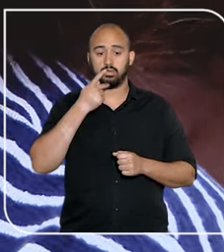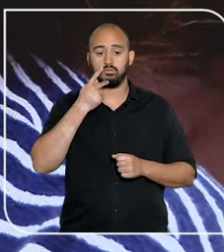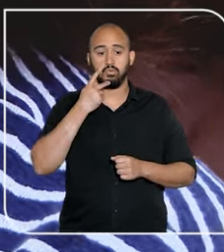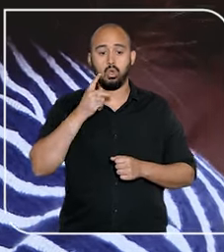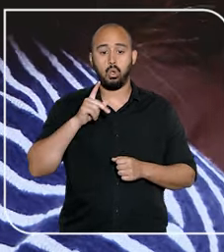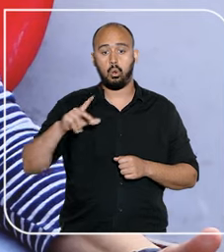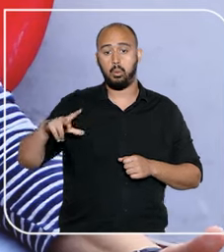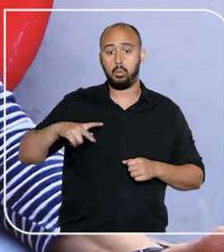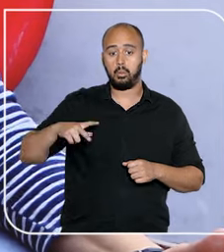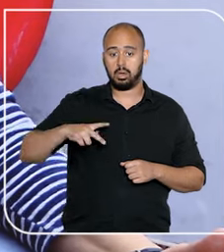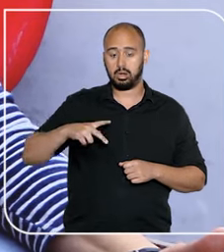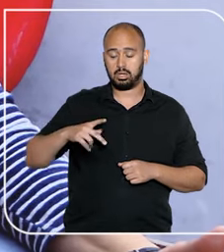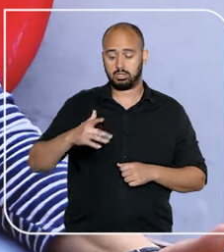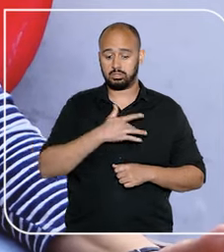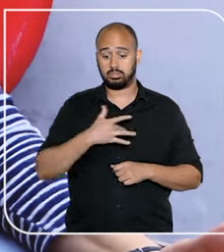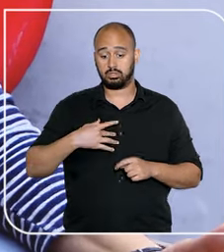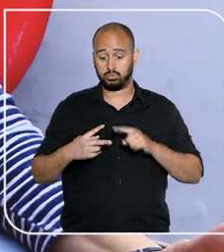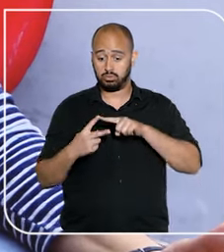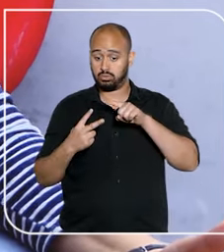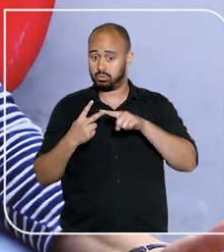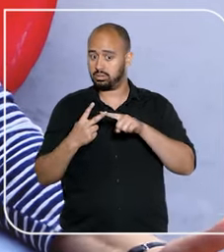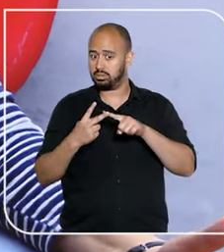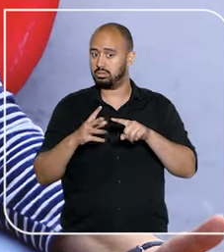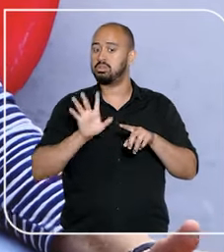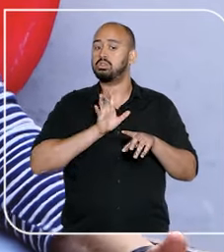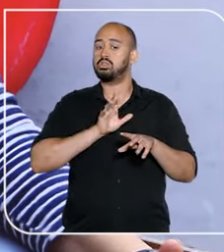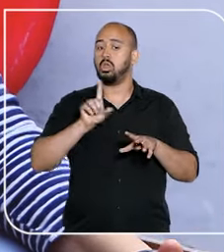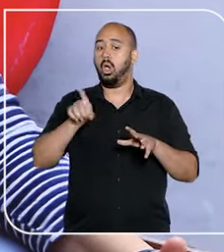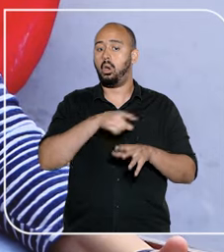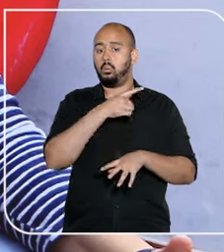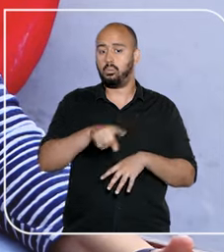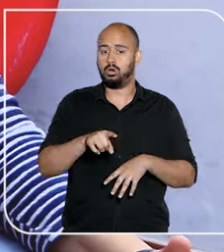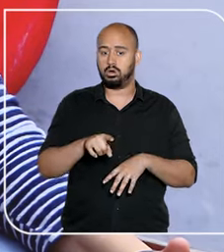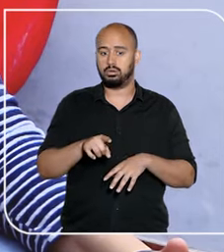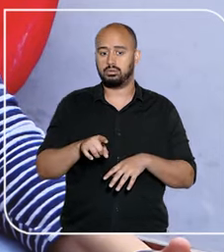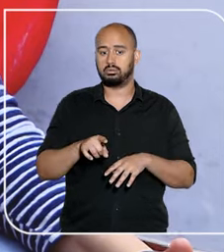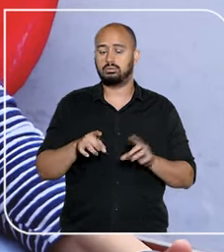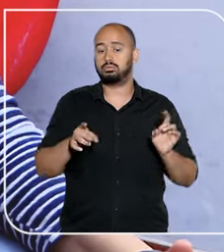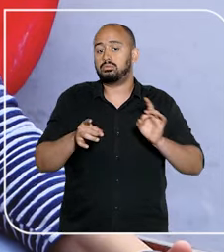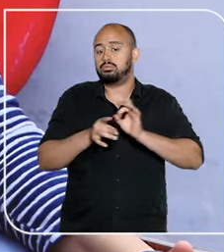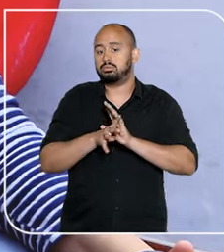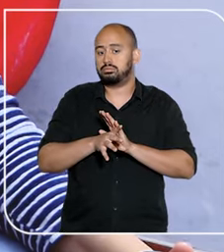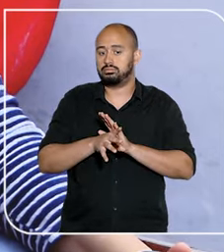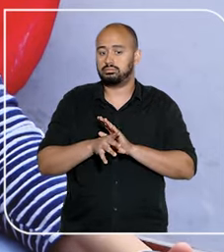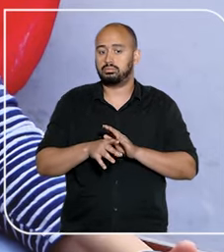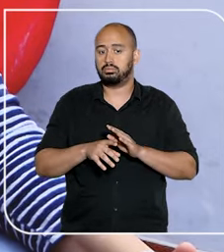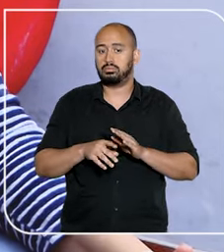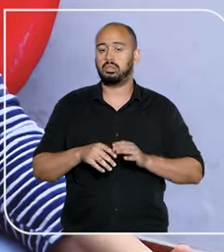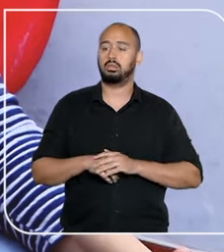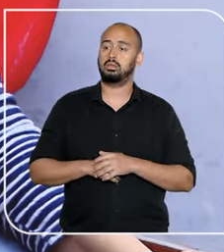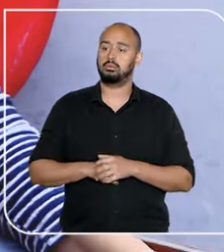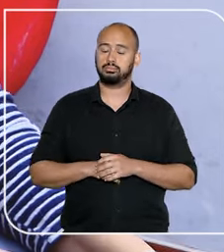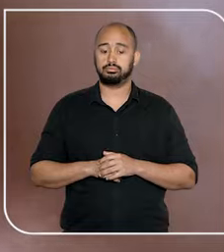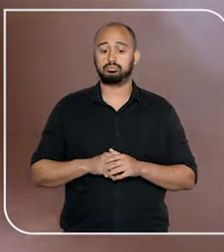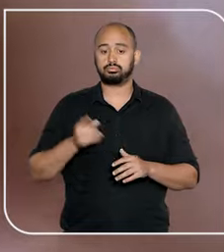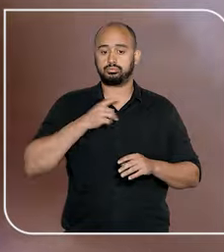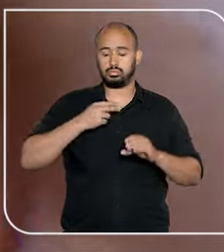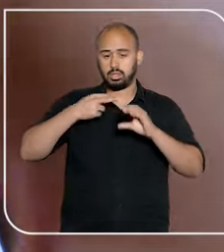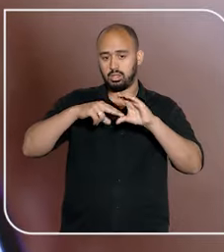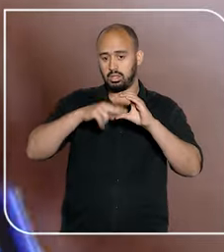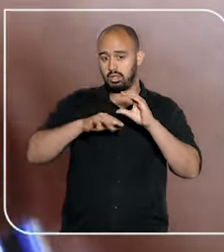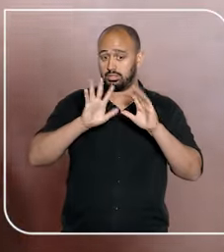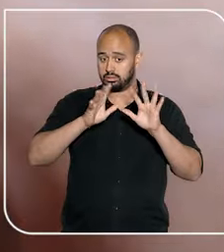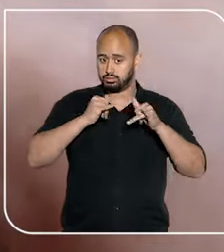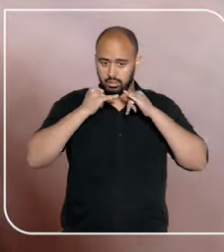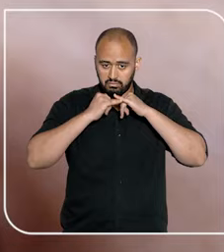pela operadora que o plano de saúde das crianças seria rescindido de forma unilateral e imotivada. Por e